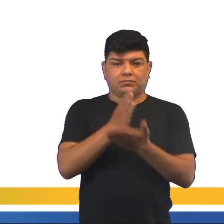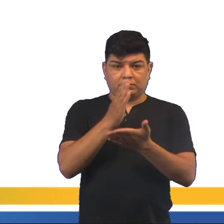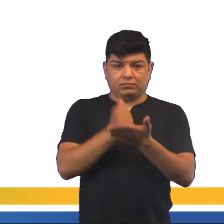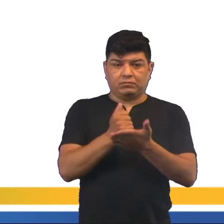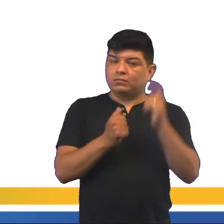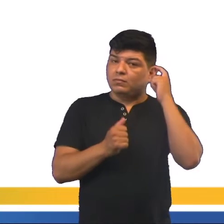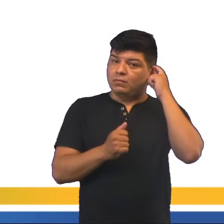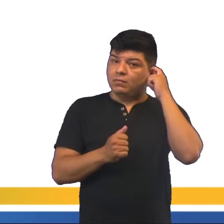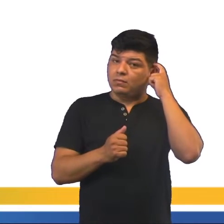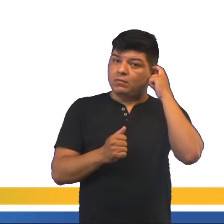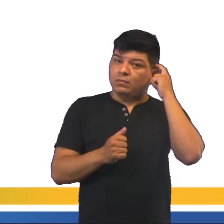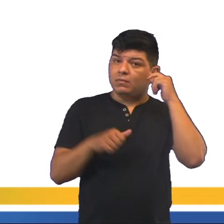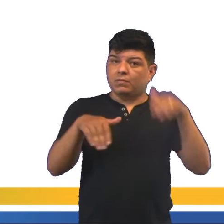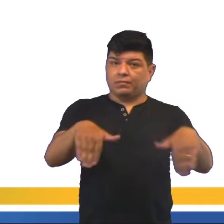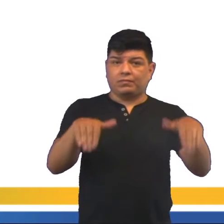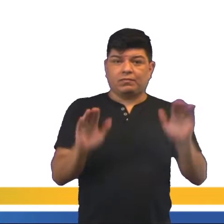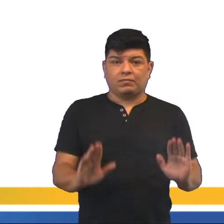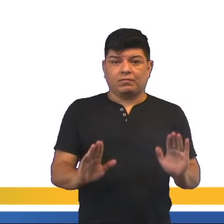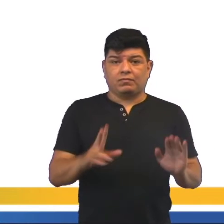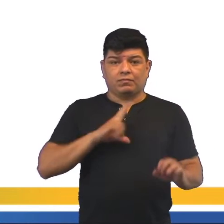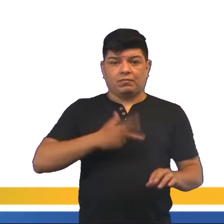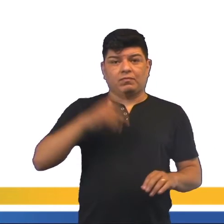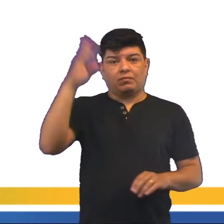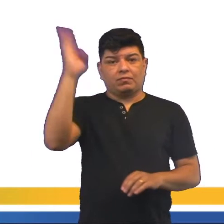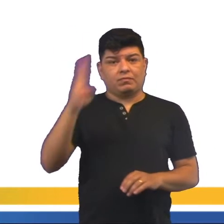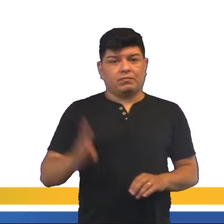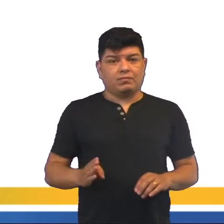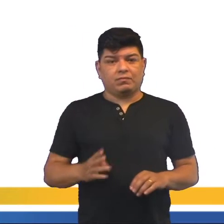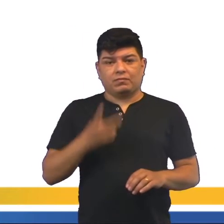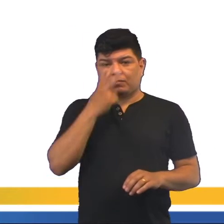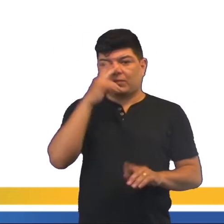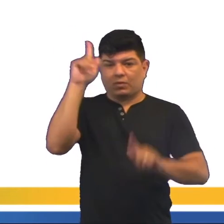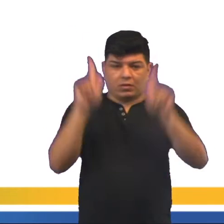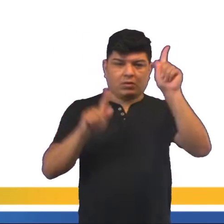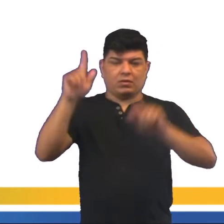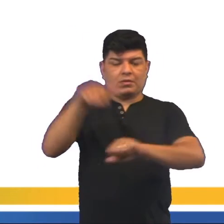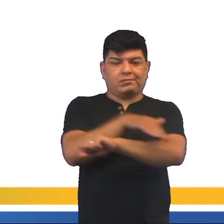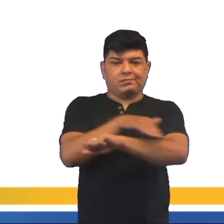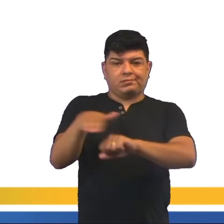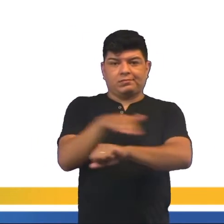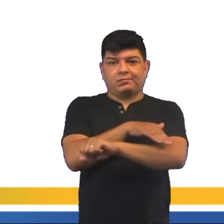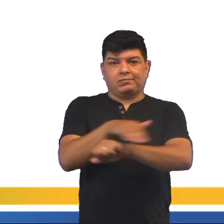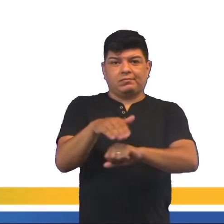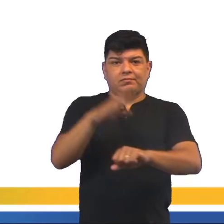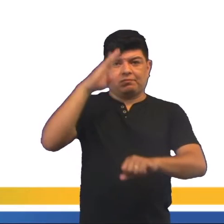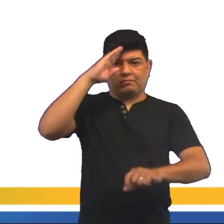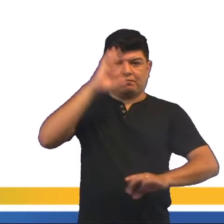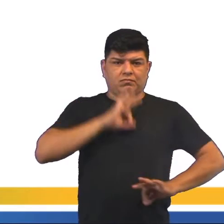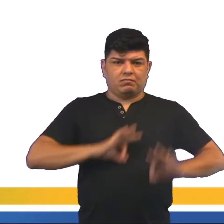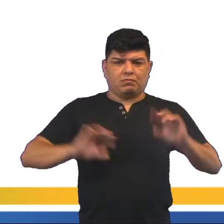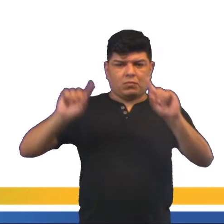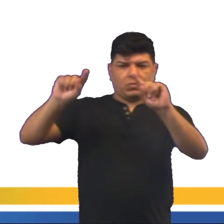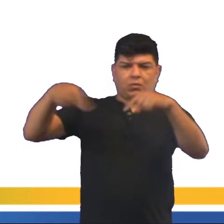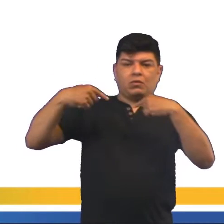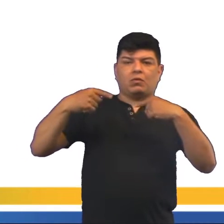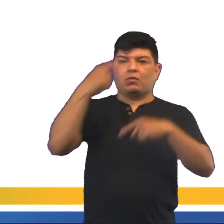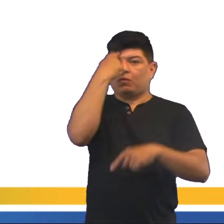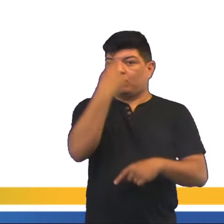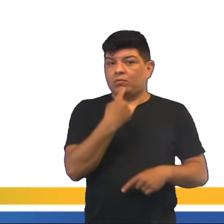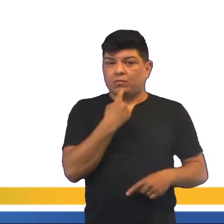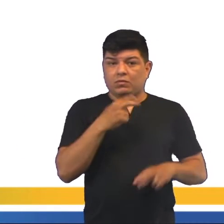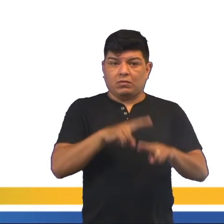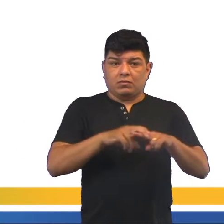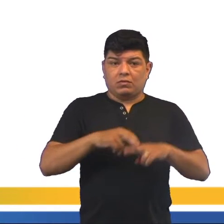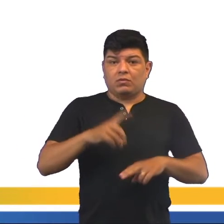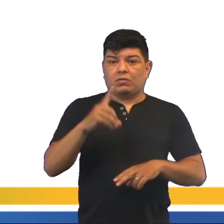Dividido, né? Entre o trono português e o brasileiro, né? Enfrentando protestos na rua, né? Com banho de parte do exército contra a sua figura, Dom